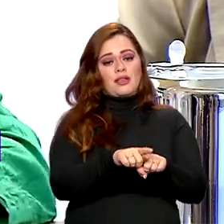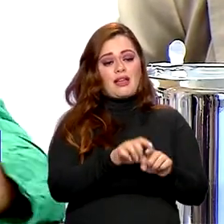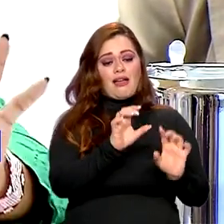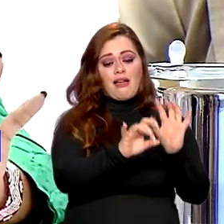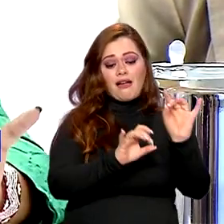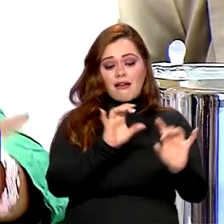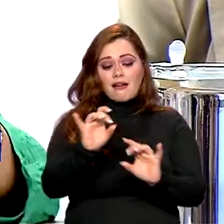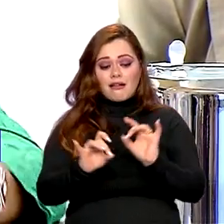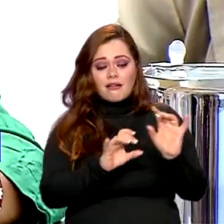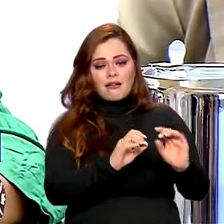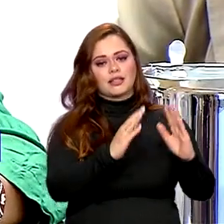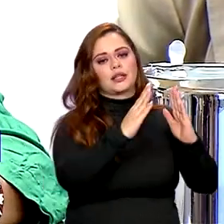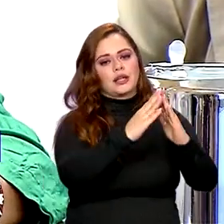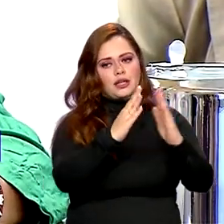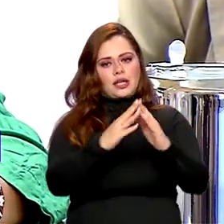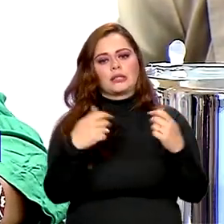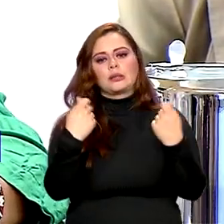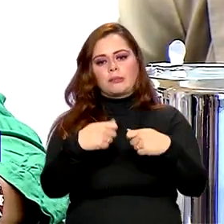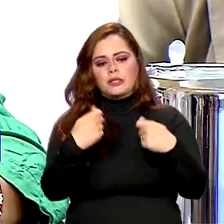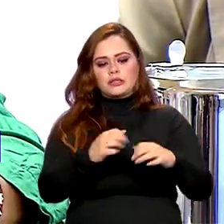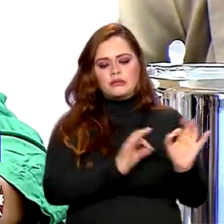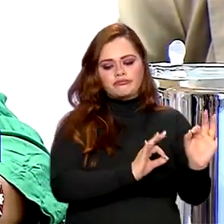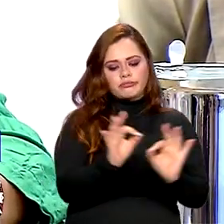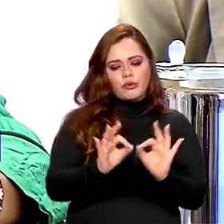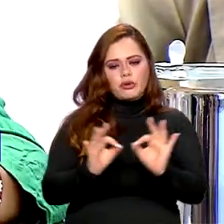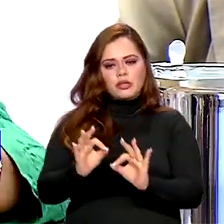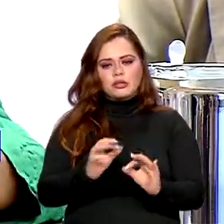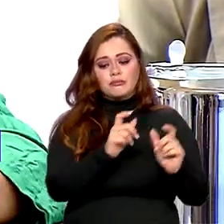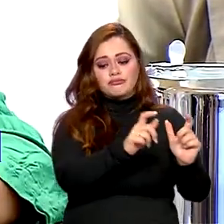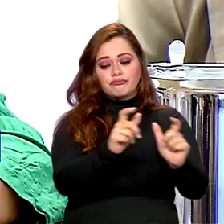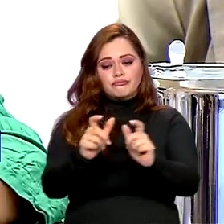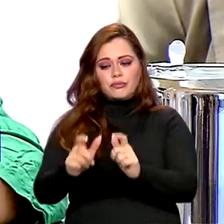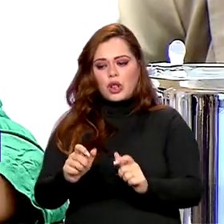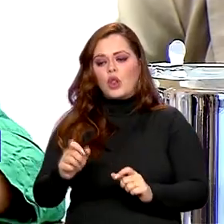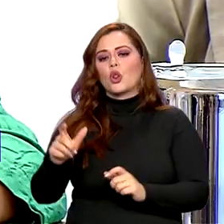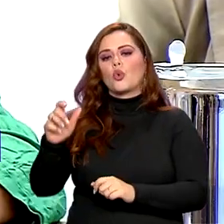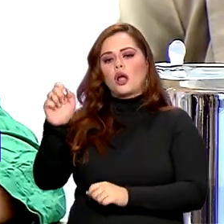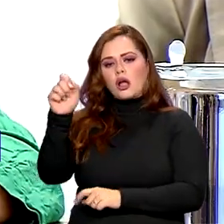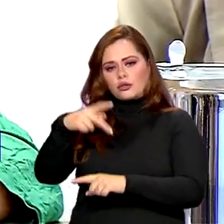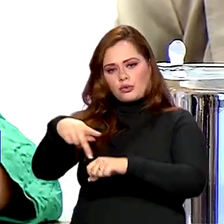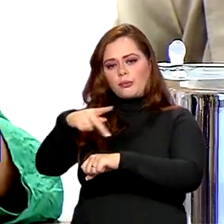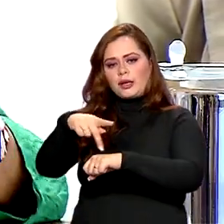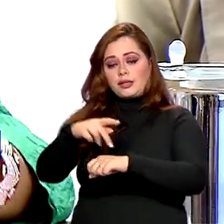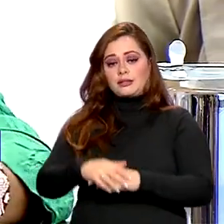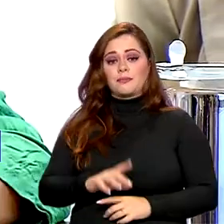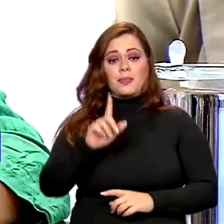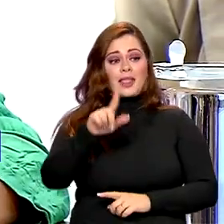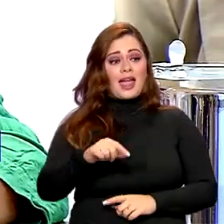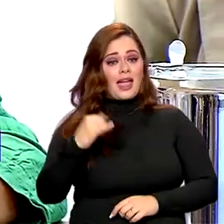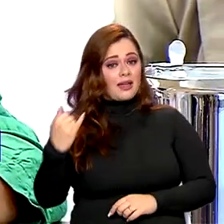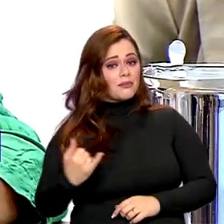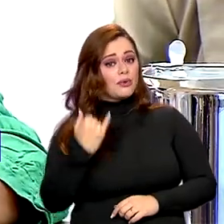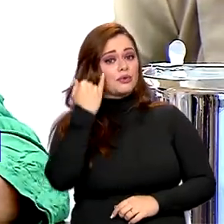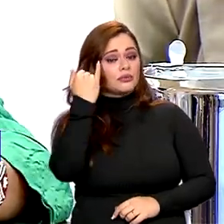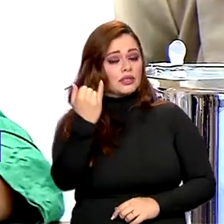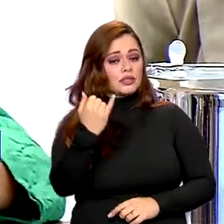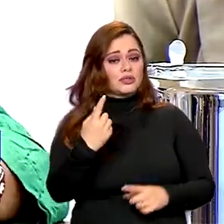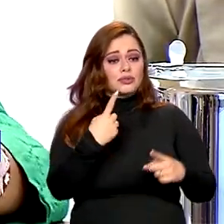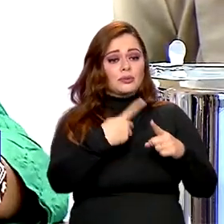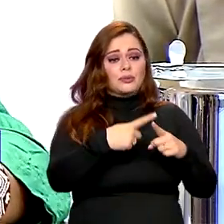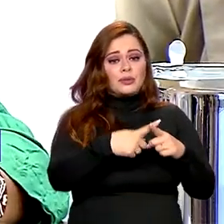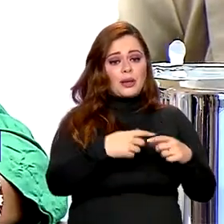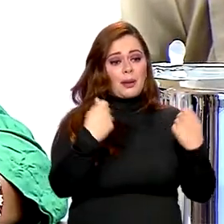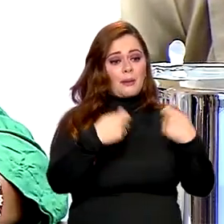adaptada às realidades de cada região do país. É muito importante essa adequação, esse olhar especial para essa